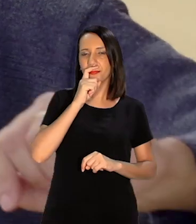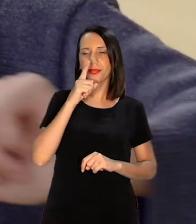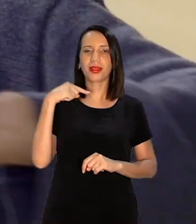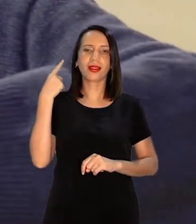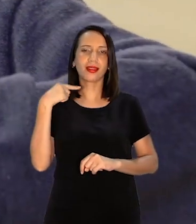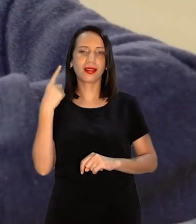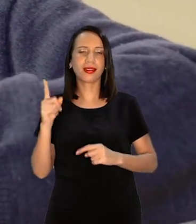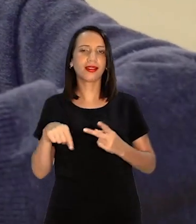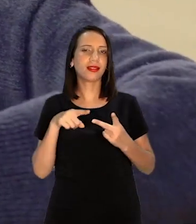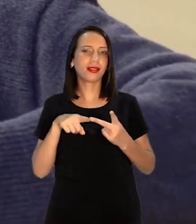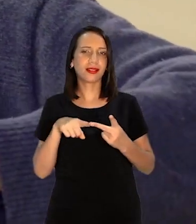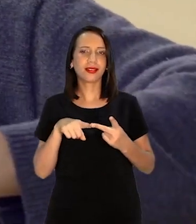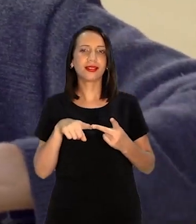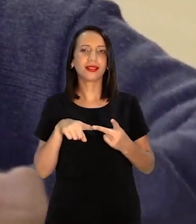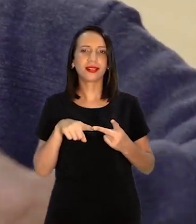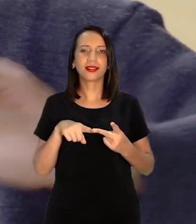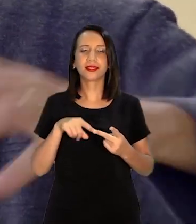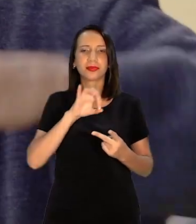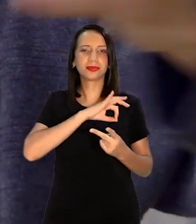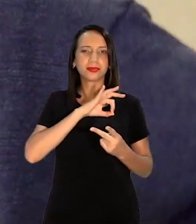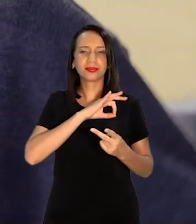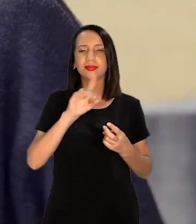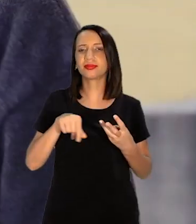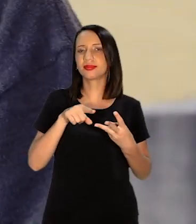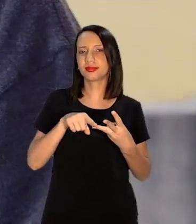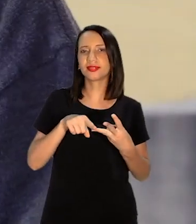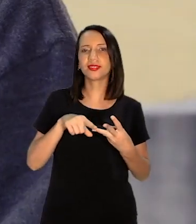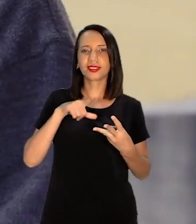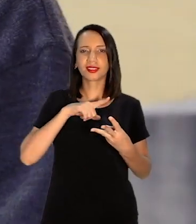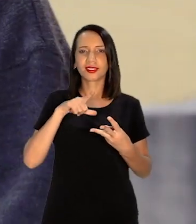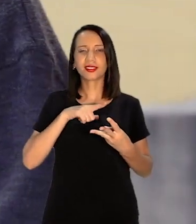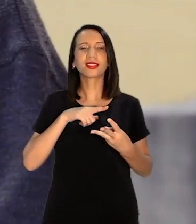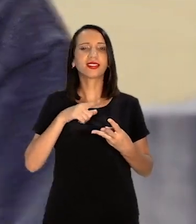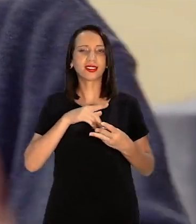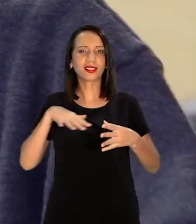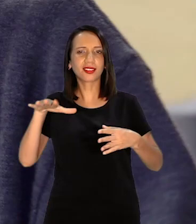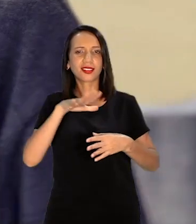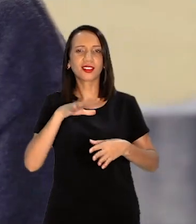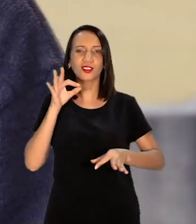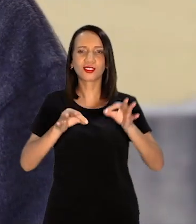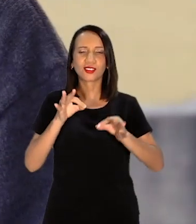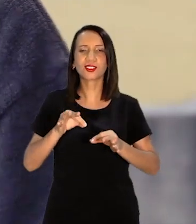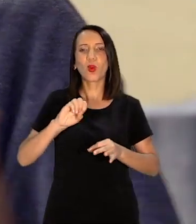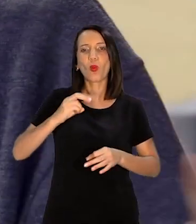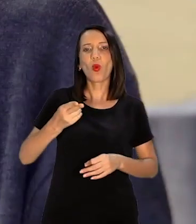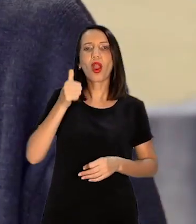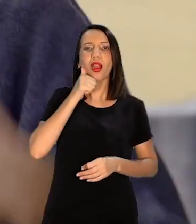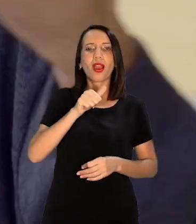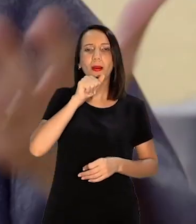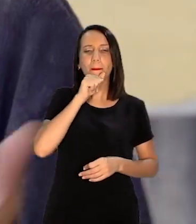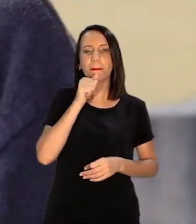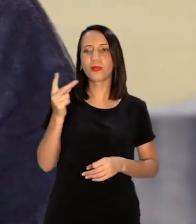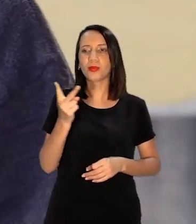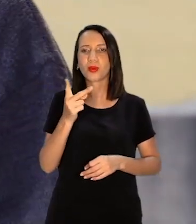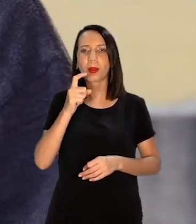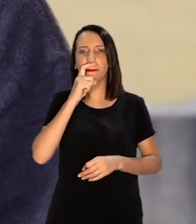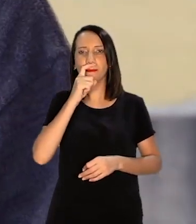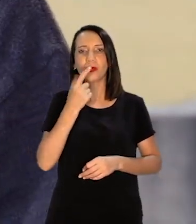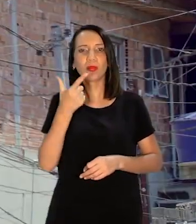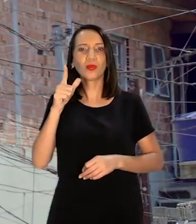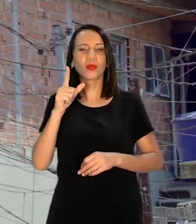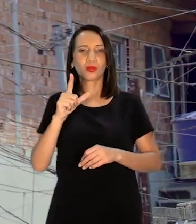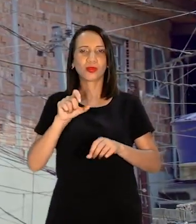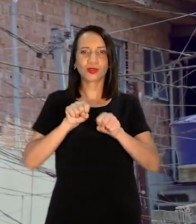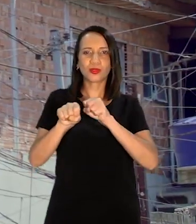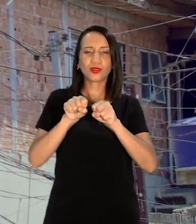advogado É policial É da carreira jurídica Ou a mãe Ou os pais Têm outras Formações